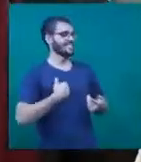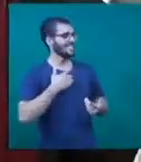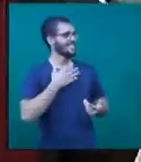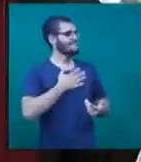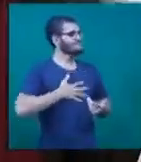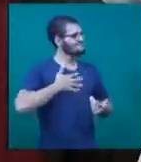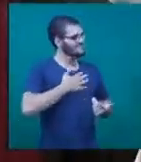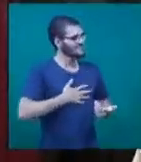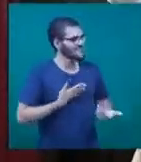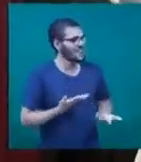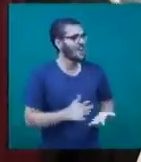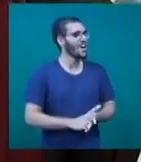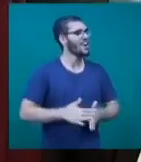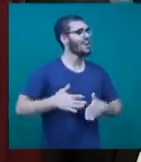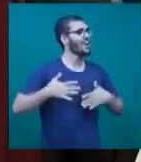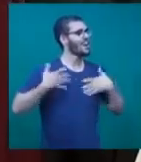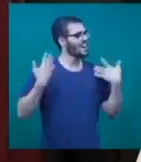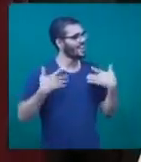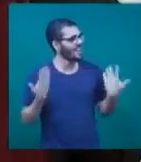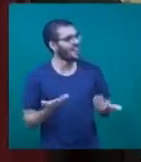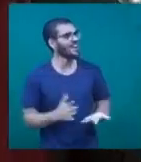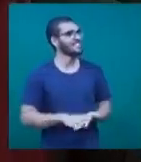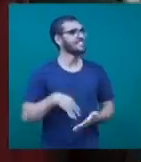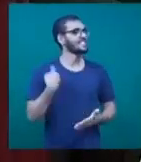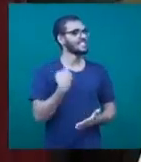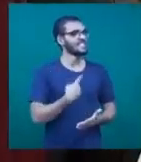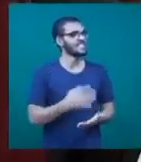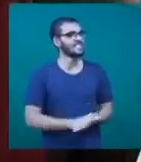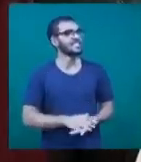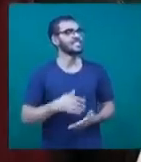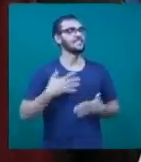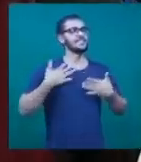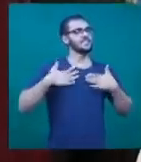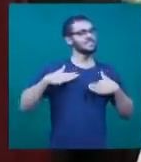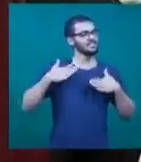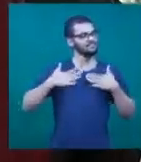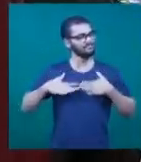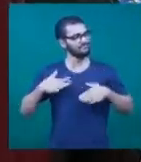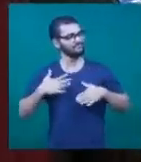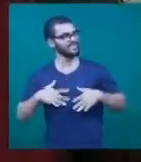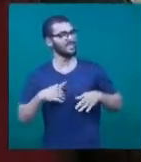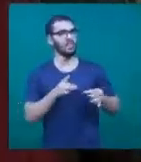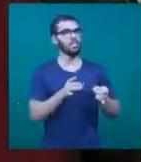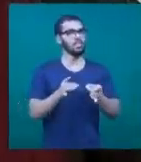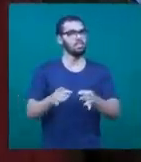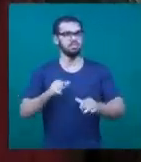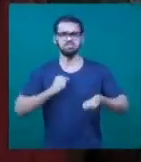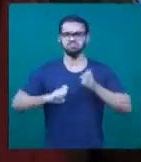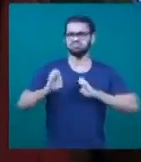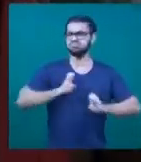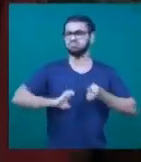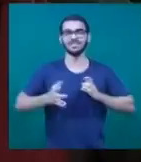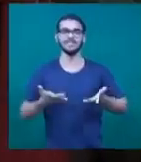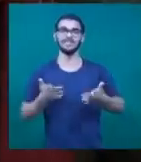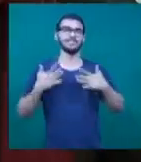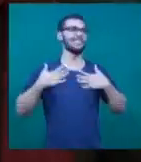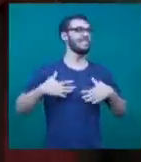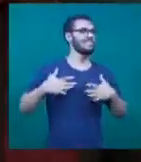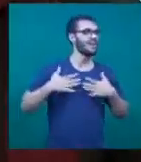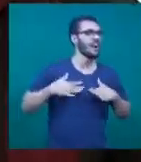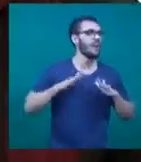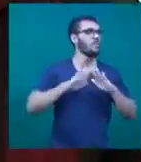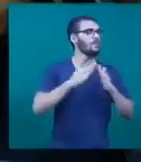divertido e muitas vezes alivia nós dos estresses que passamos do dia a dia, com nossos trabalhos, escolas